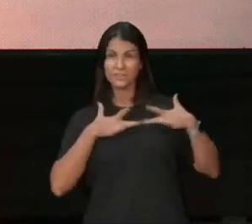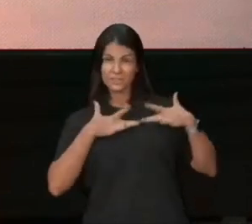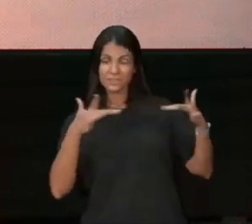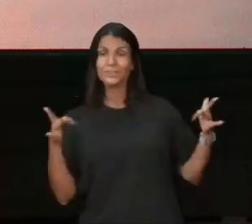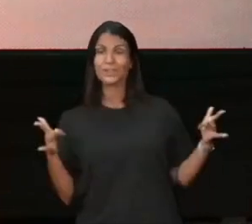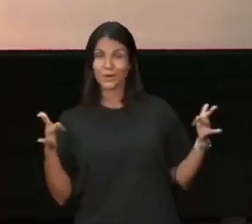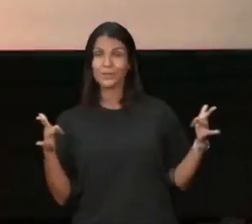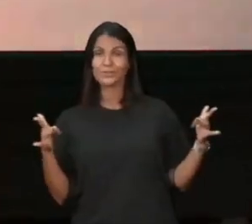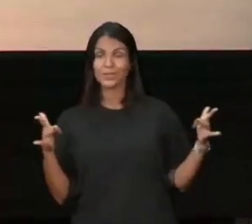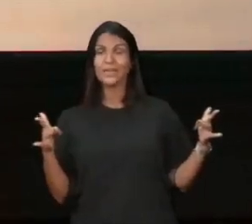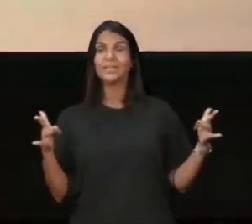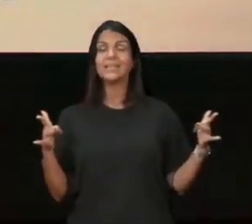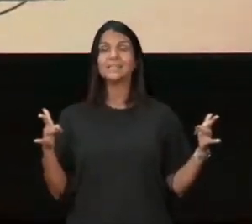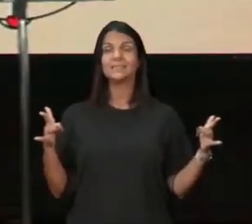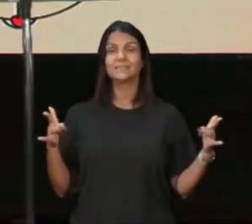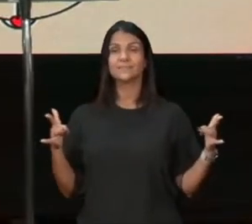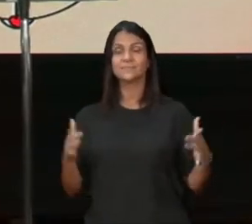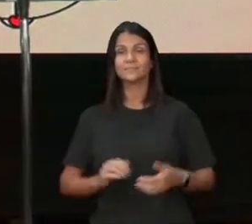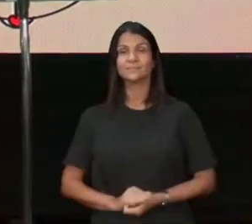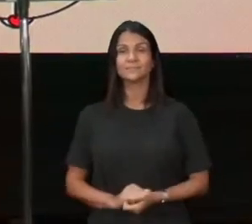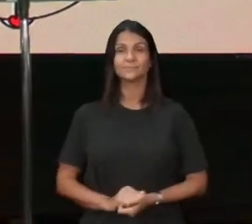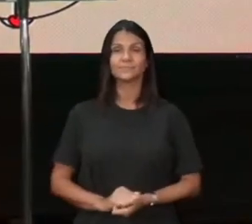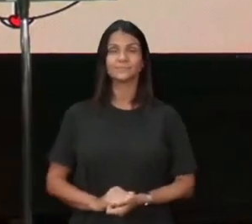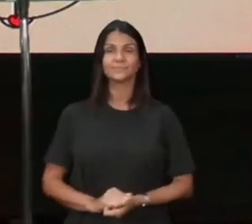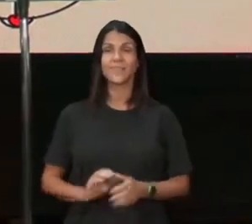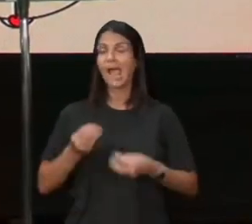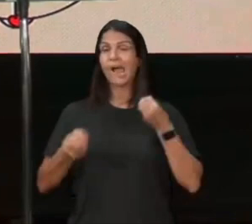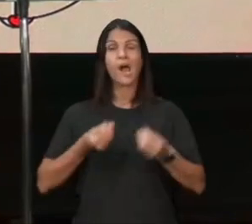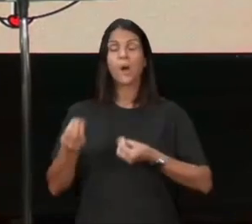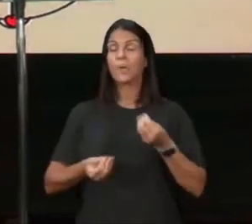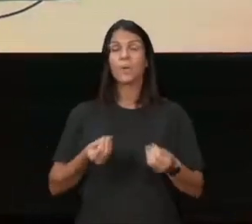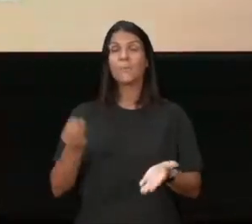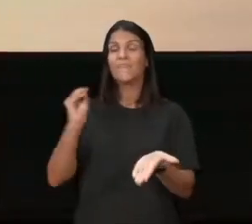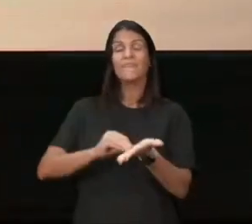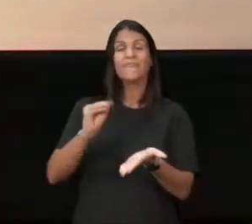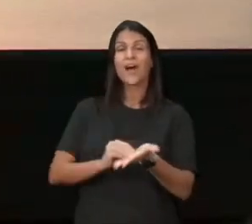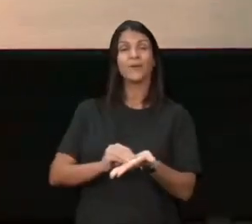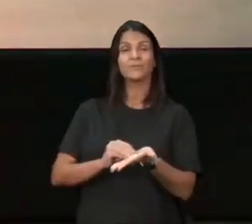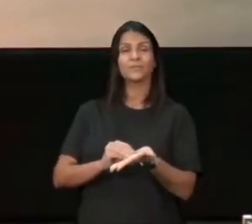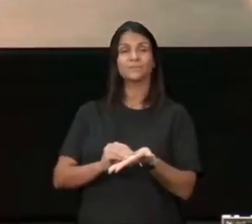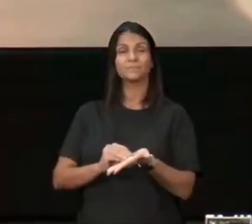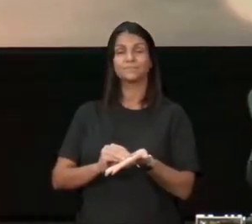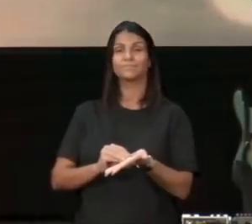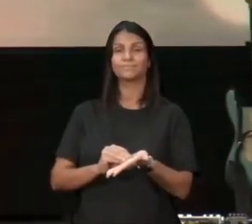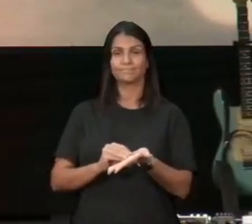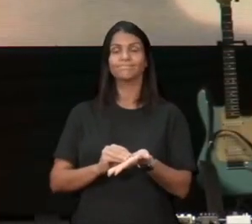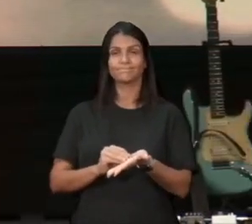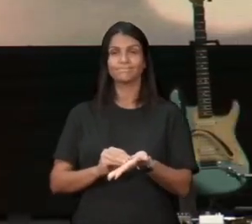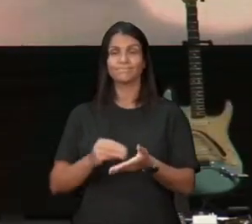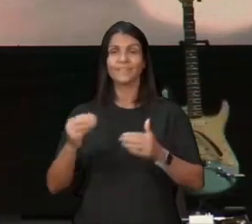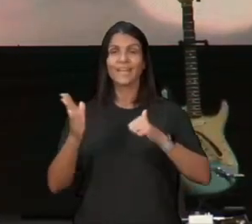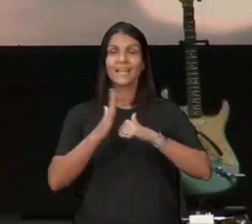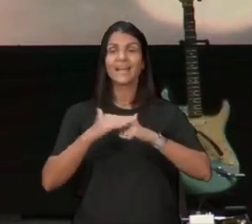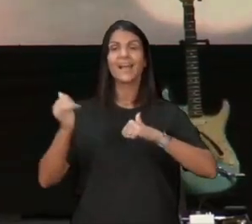quem está pagando a conta, da falta de ternura, que a dureza da vida fez em você, ah pastor, mas essas pessoas tem que entender, que eu